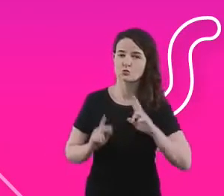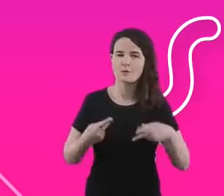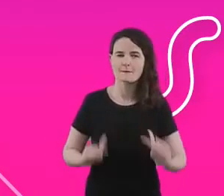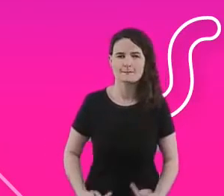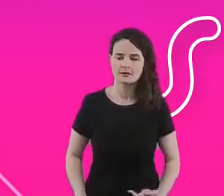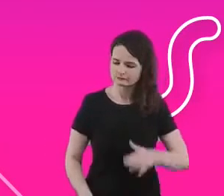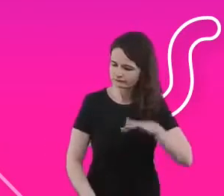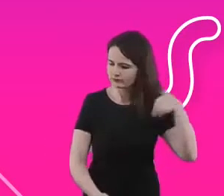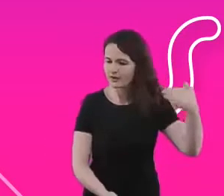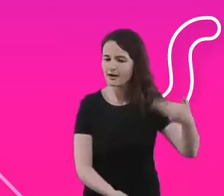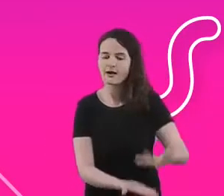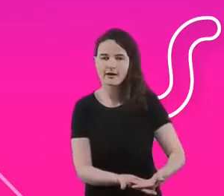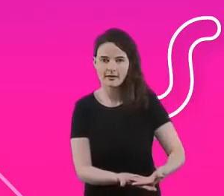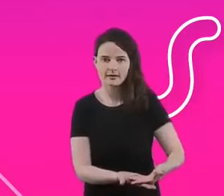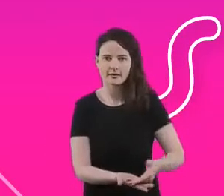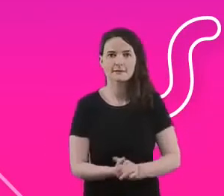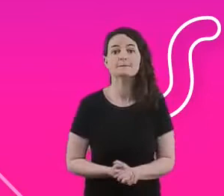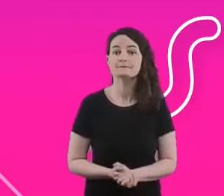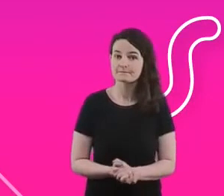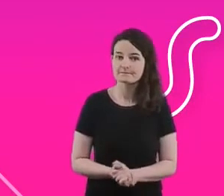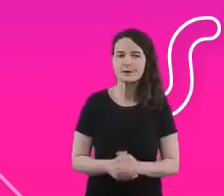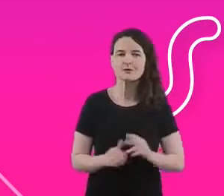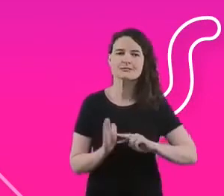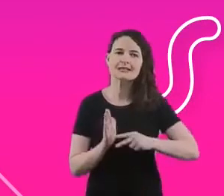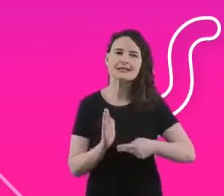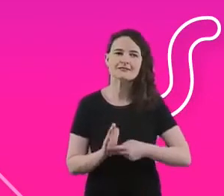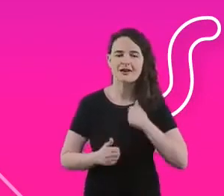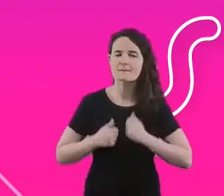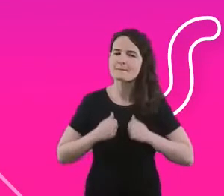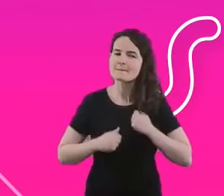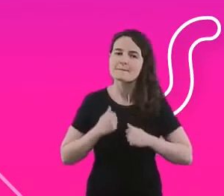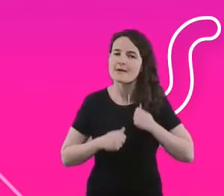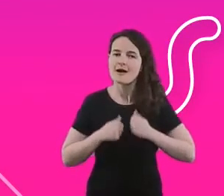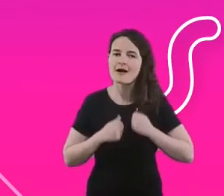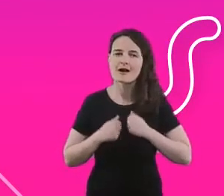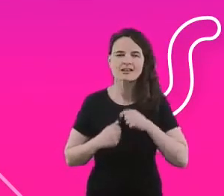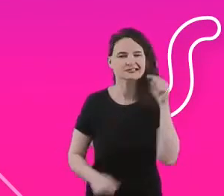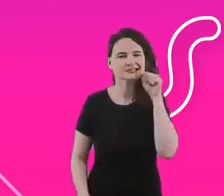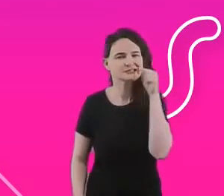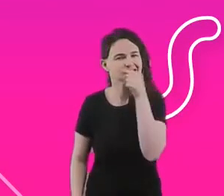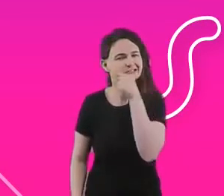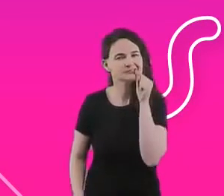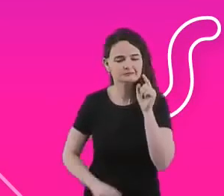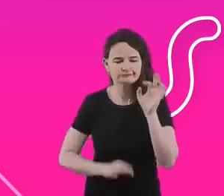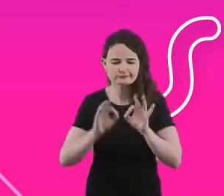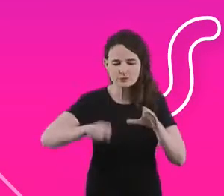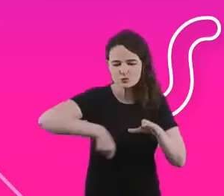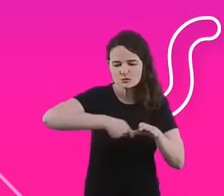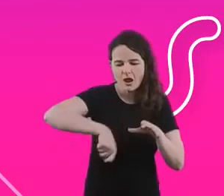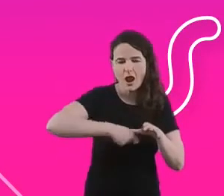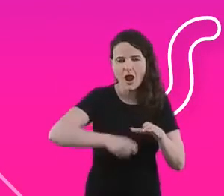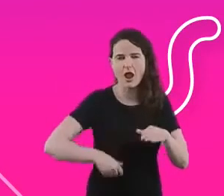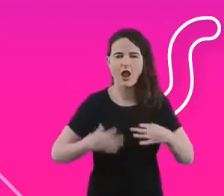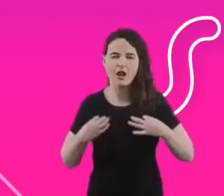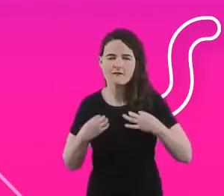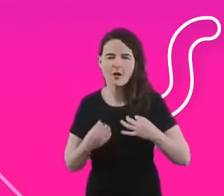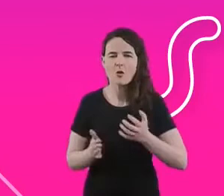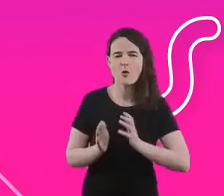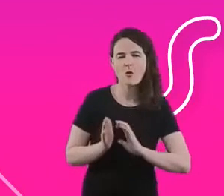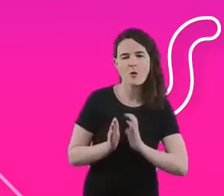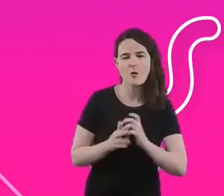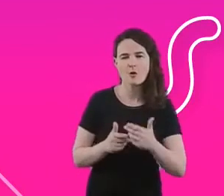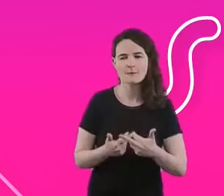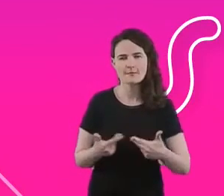ele dormir. Então, é tomar banho, escovar os dentes, é preparar uma comida, é lavar roupa, são condições que trazem a nossa